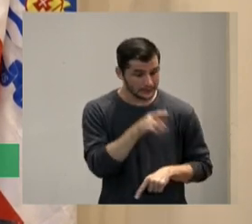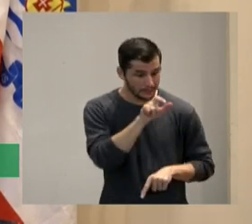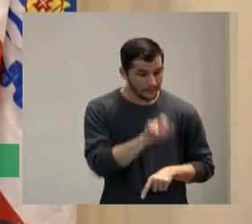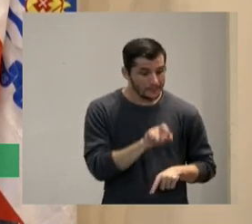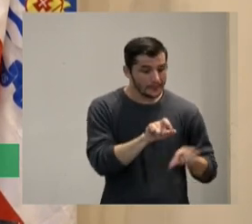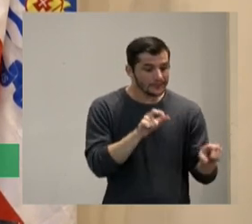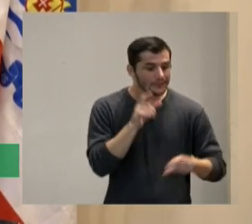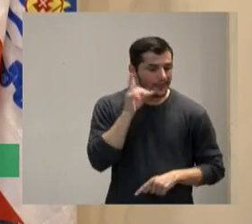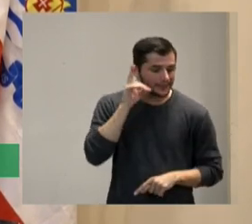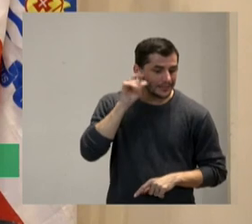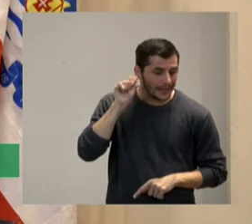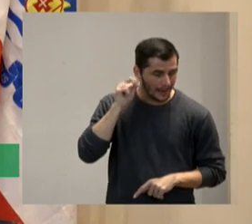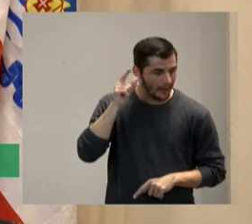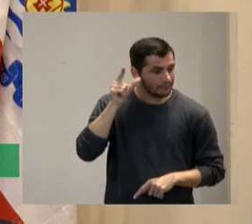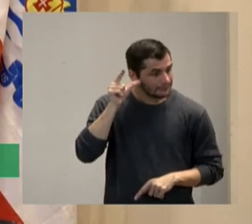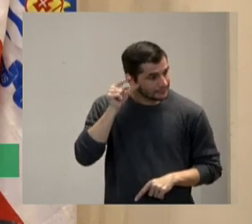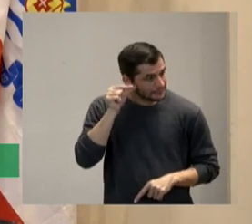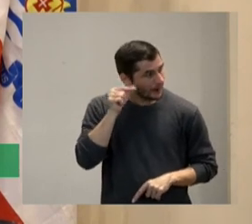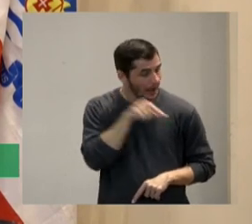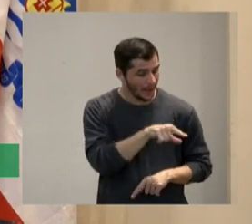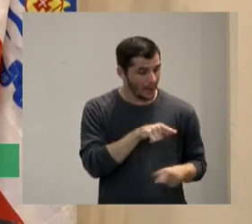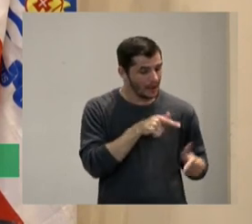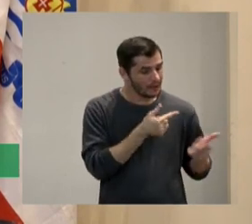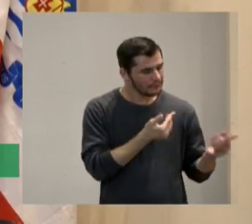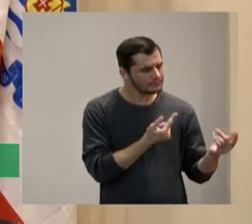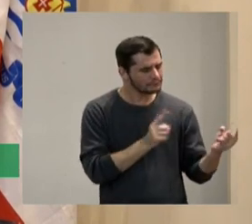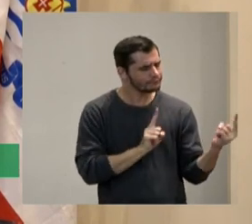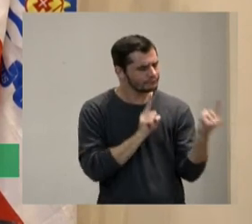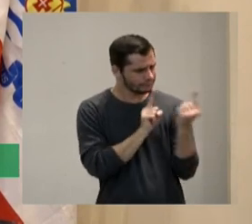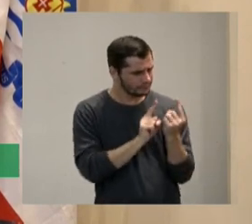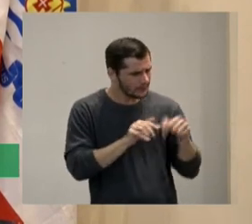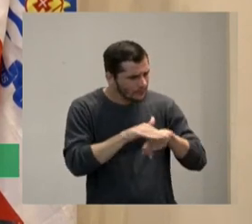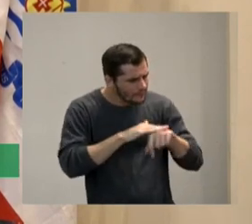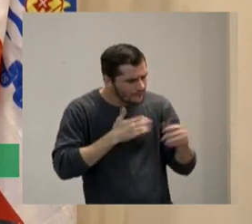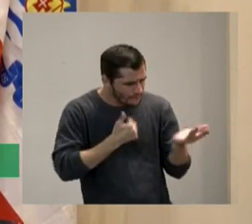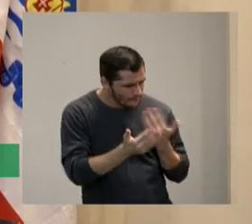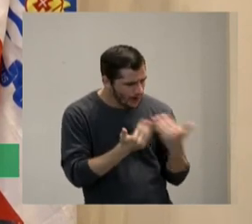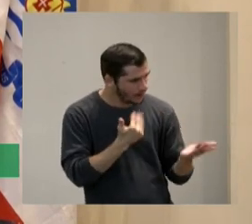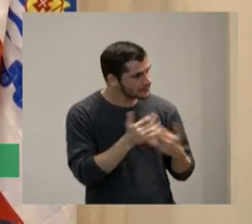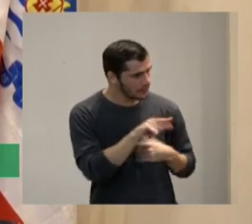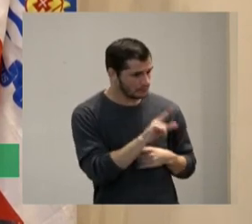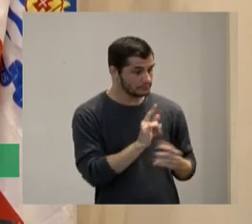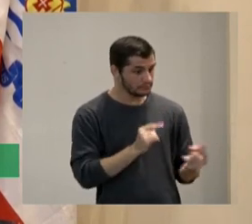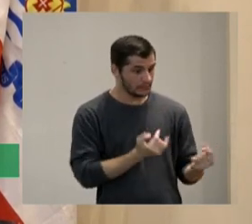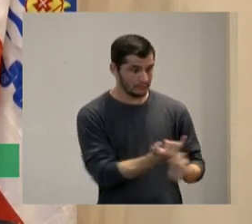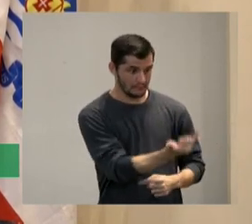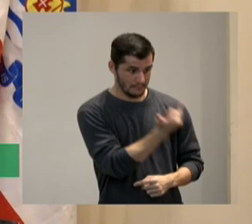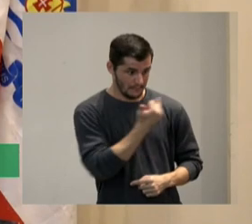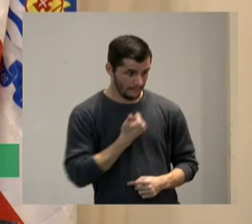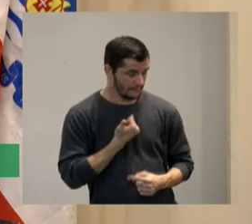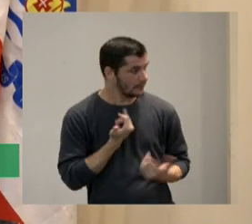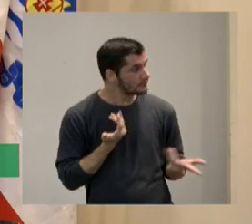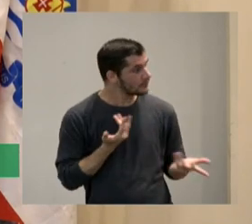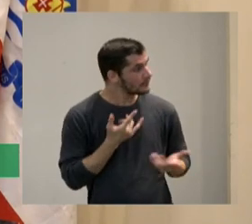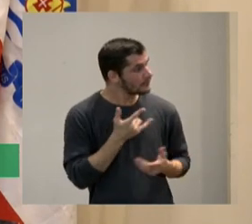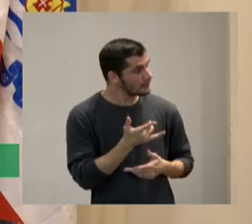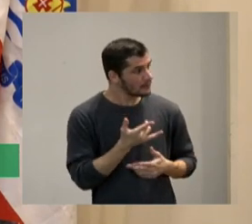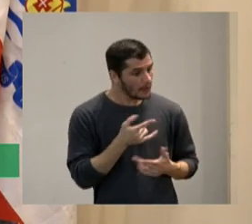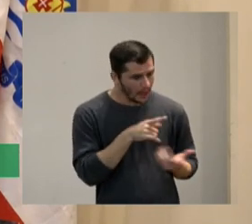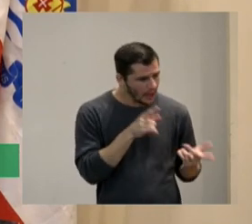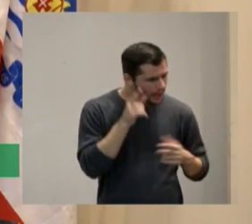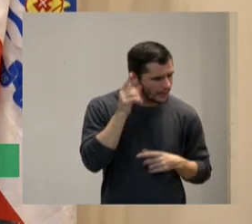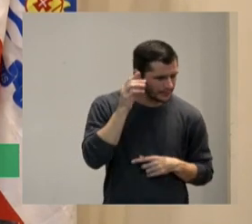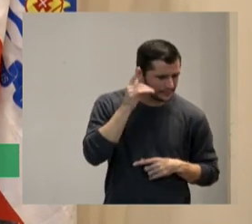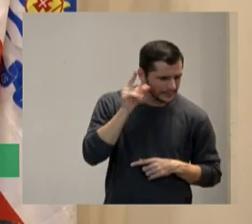e ele veio conversar comigo e ele falou bem assim e eu já tinha escutado isso mas eu não tinha presenciado eu falei você tem dificuldade